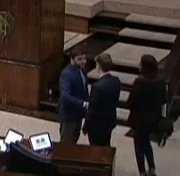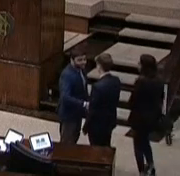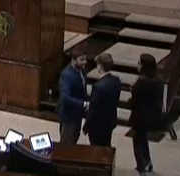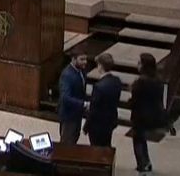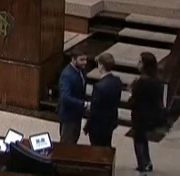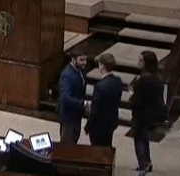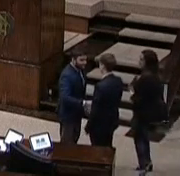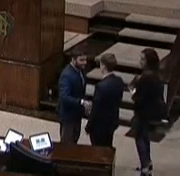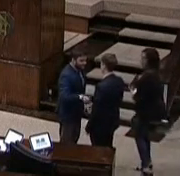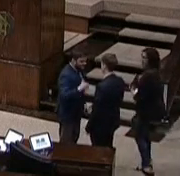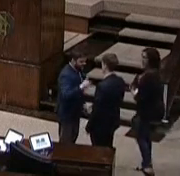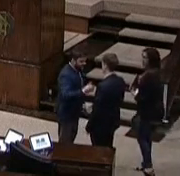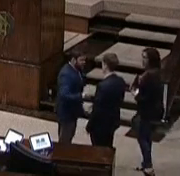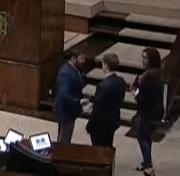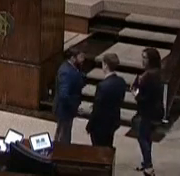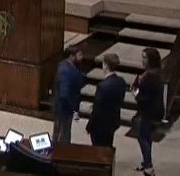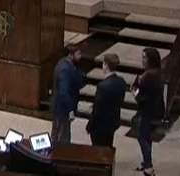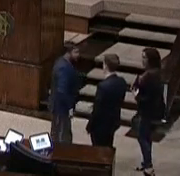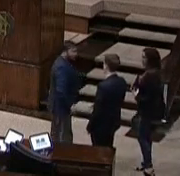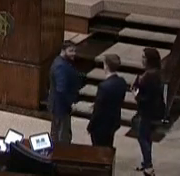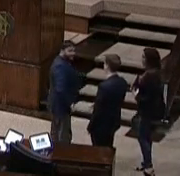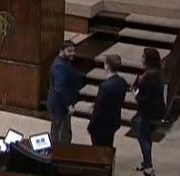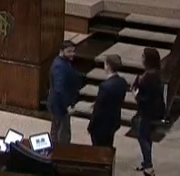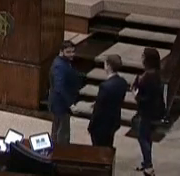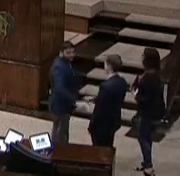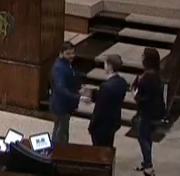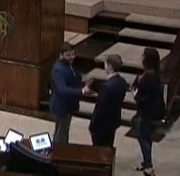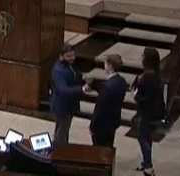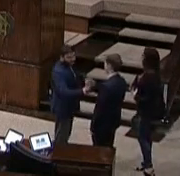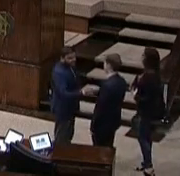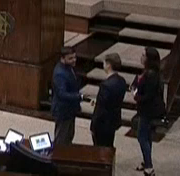pediu aos colegas para que se dirigissem todas as galerias